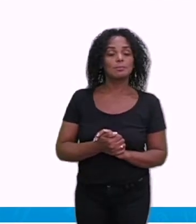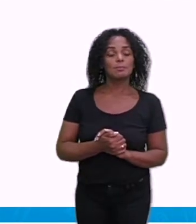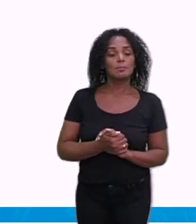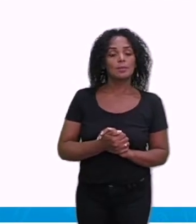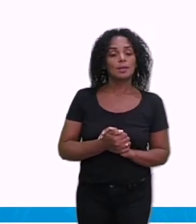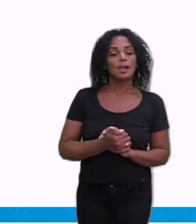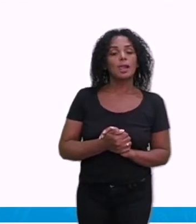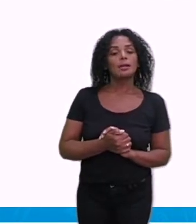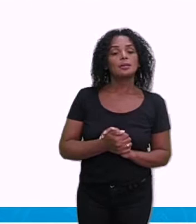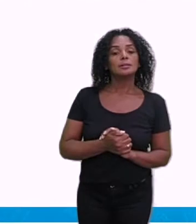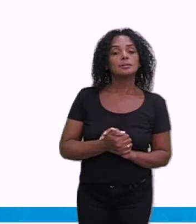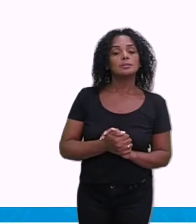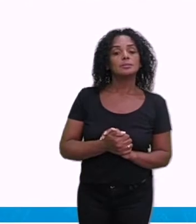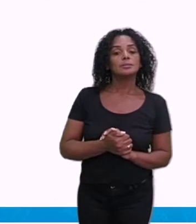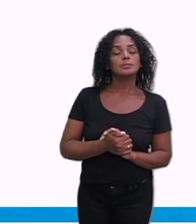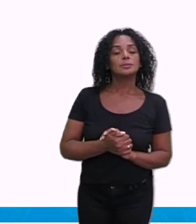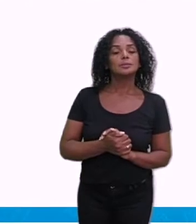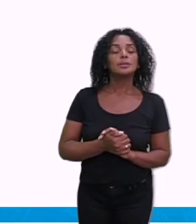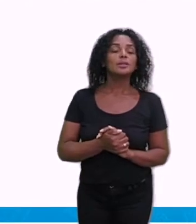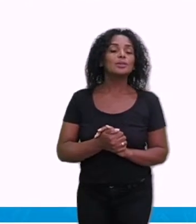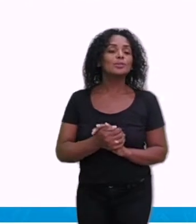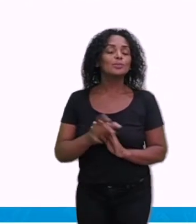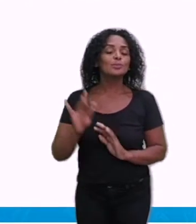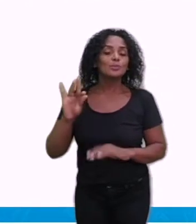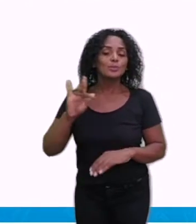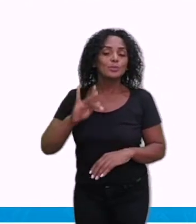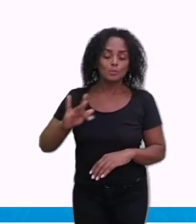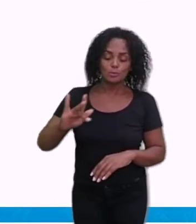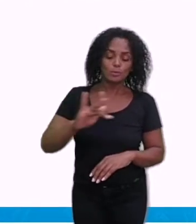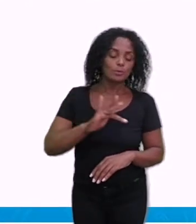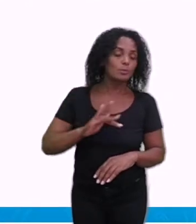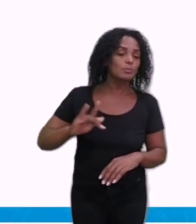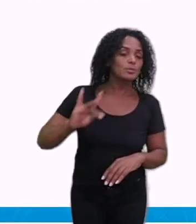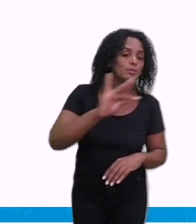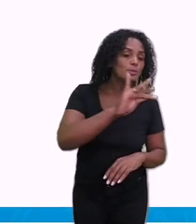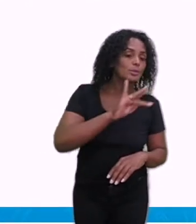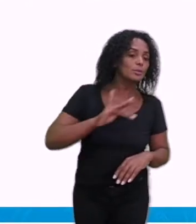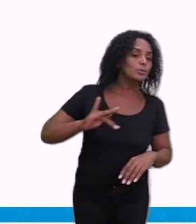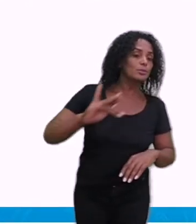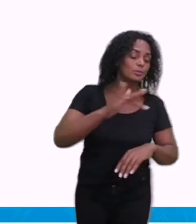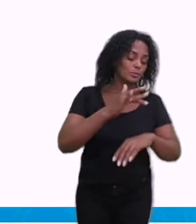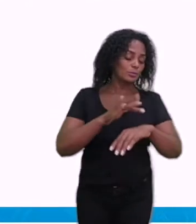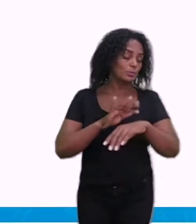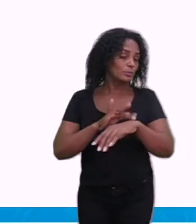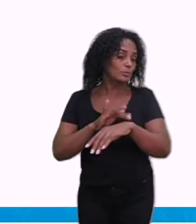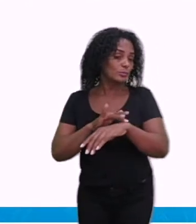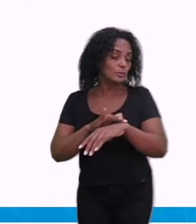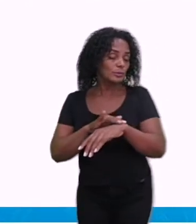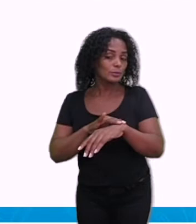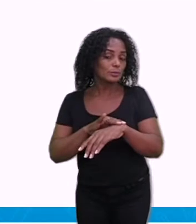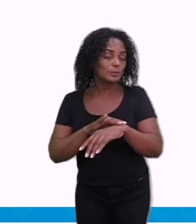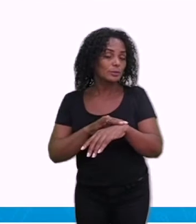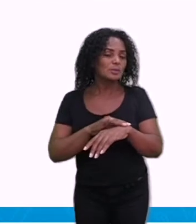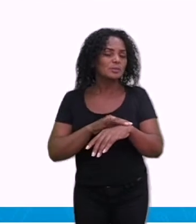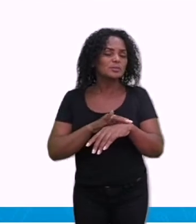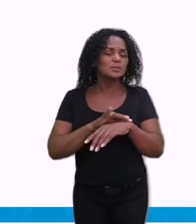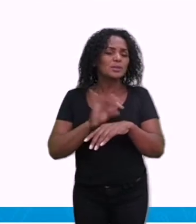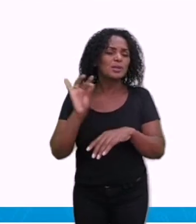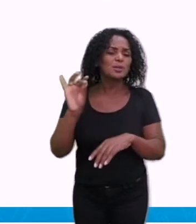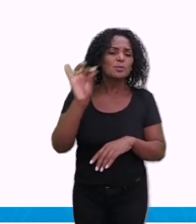E o Aedes aegypti, ele é um pernilongo, um mosquito, ele é um mosquito